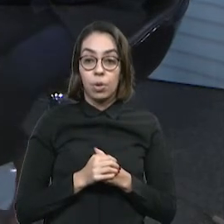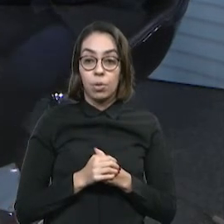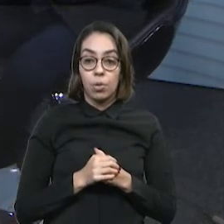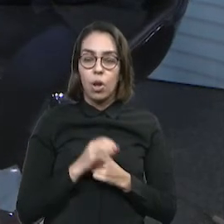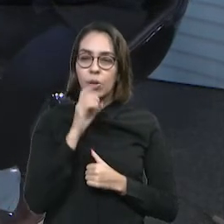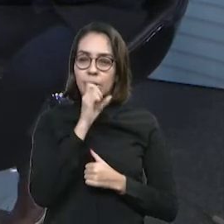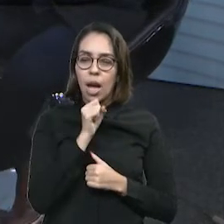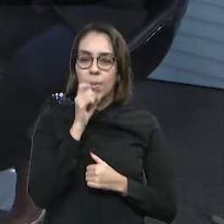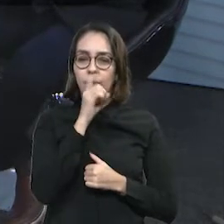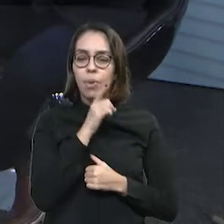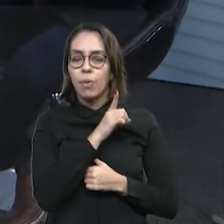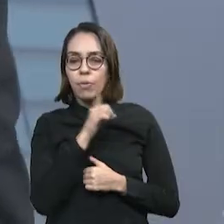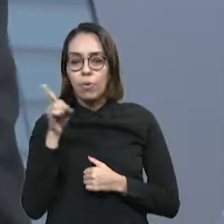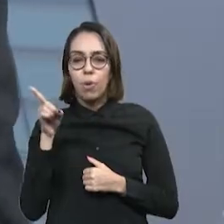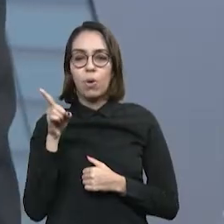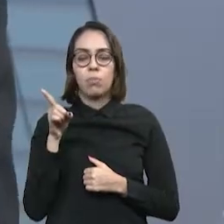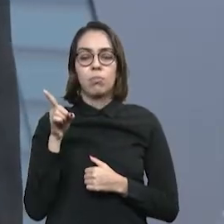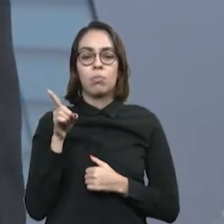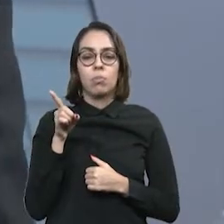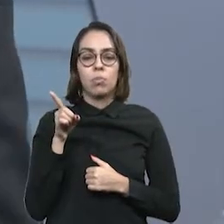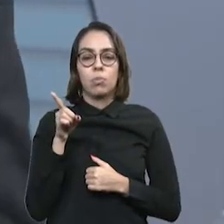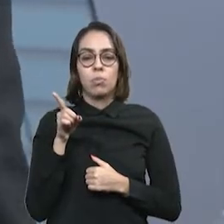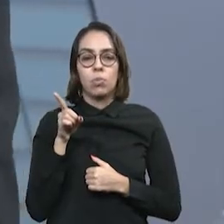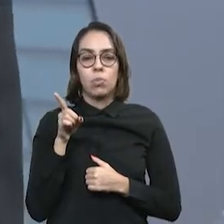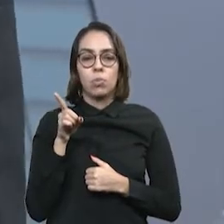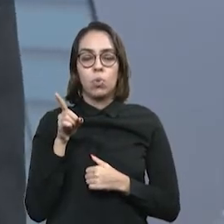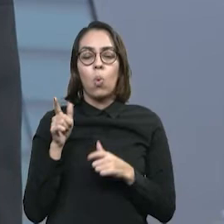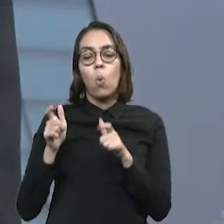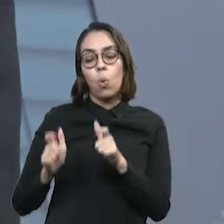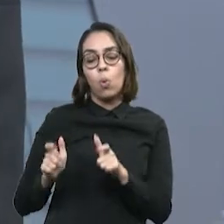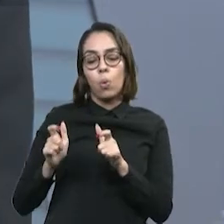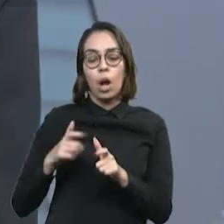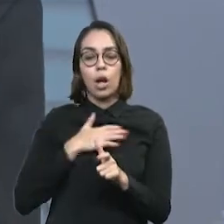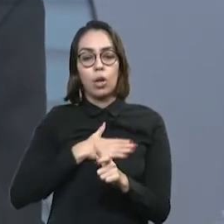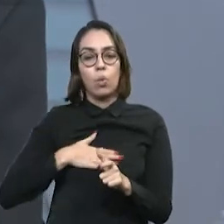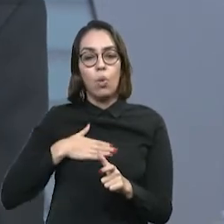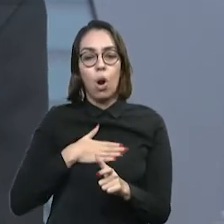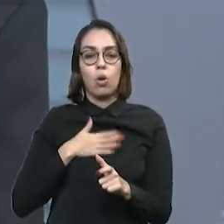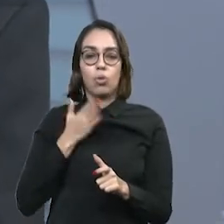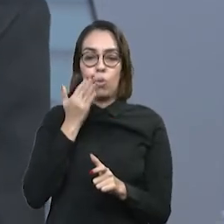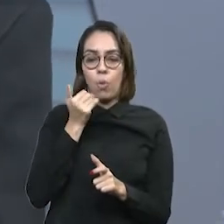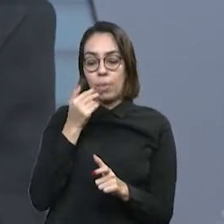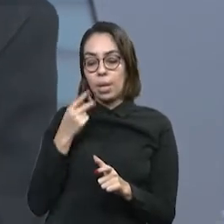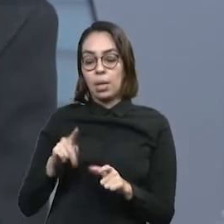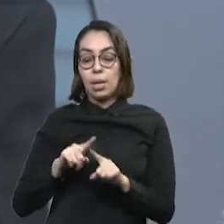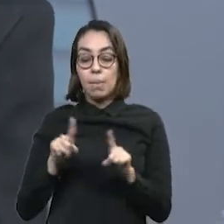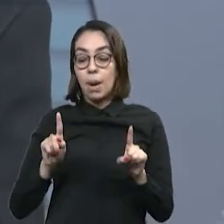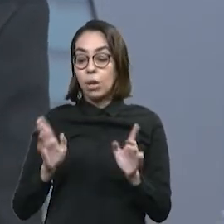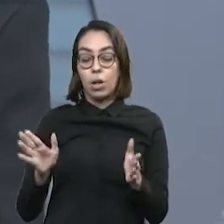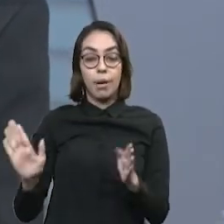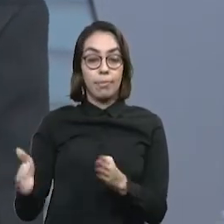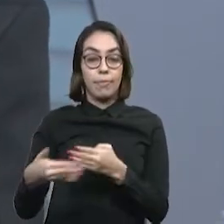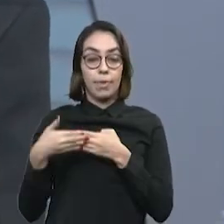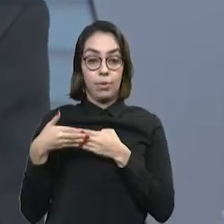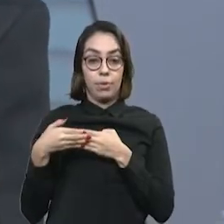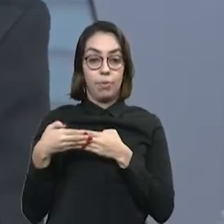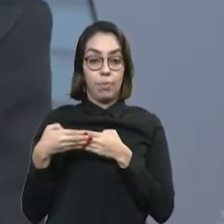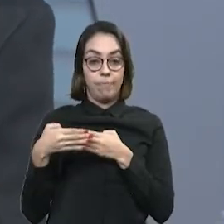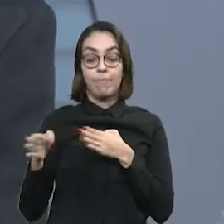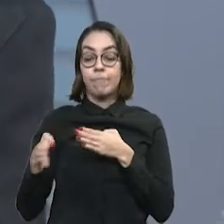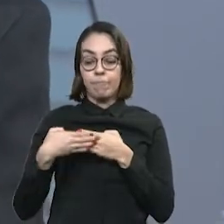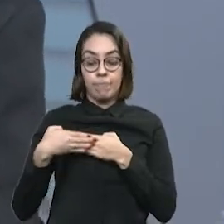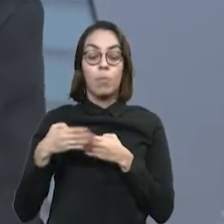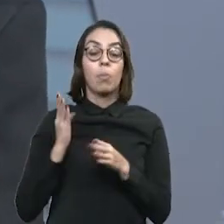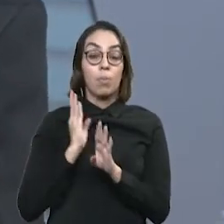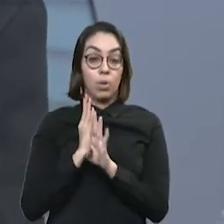local em Fortaleza, que eu costumava ir, gostava muito da comida de lá e fiquei sabendo que tinha fechado. Já era um outro, uma outra rede que tinha